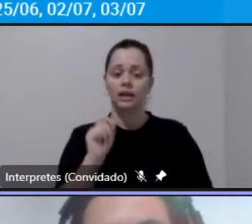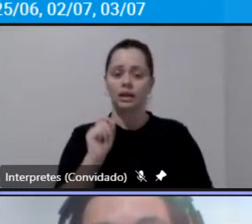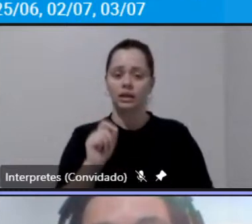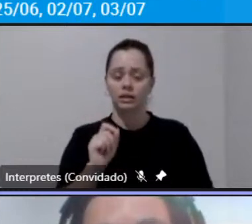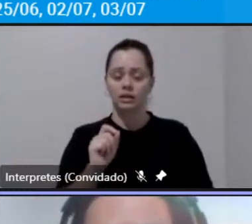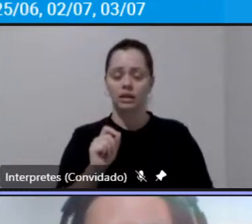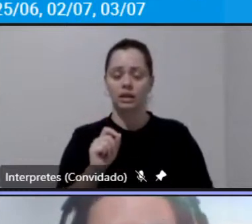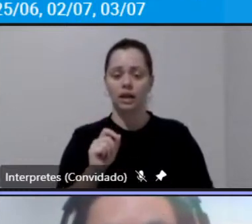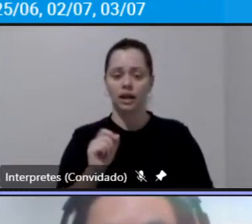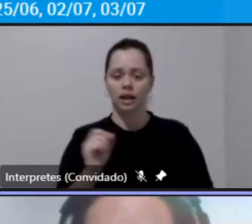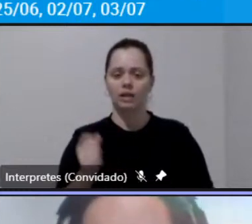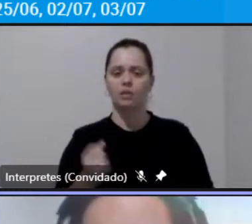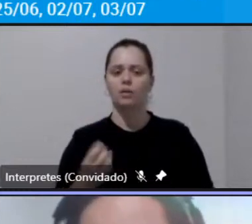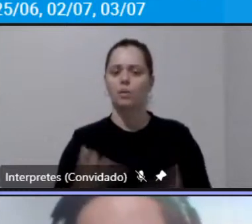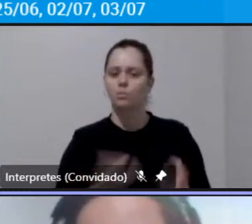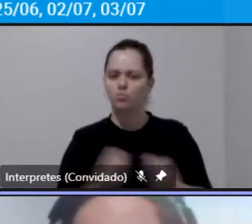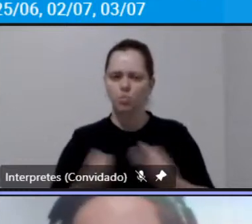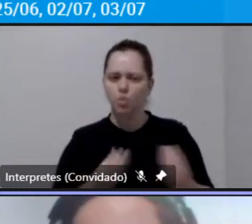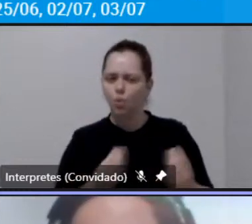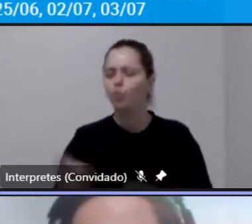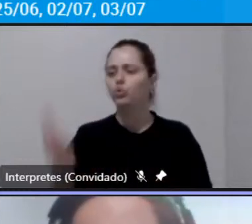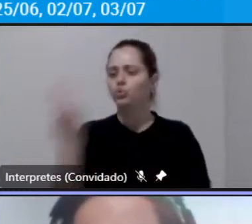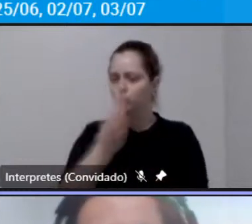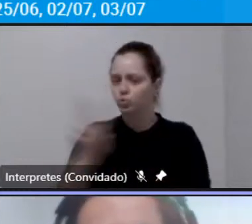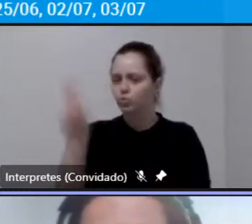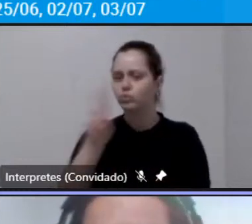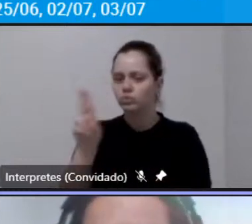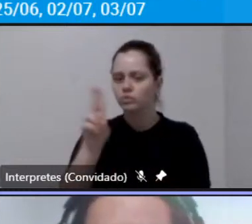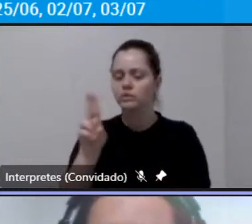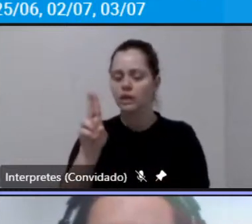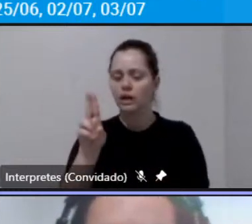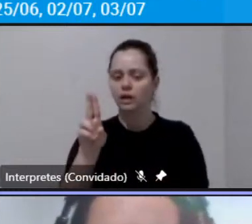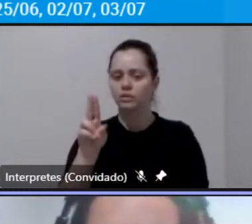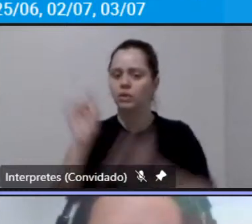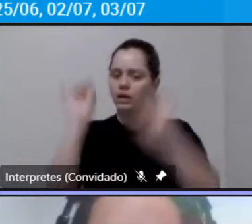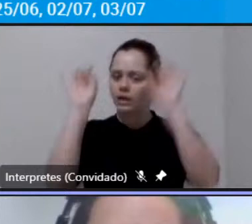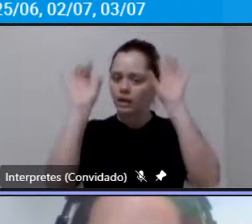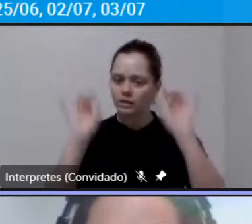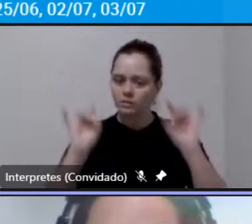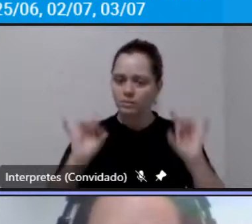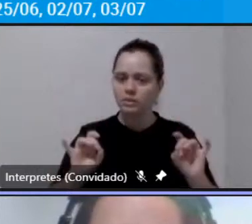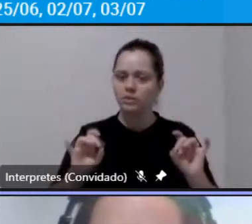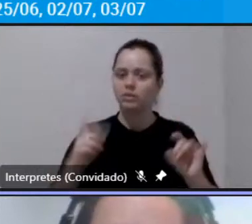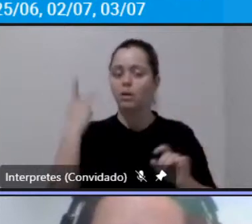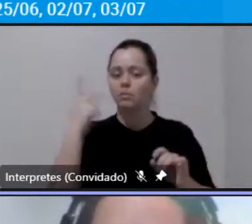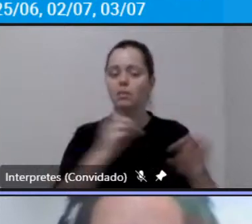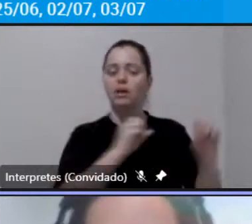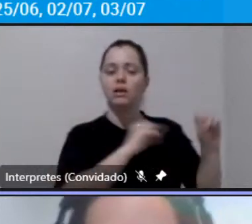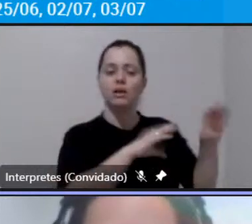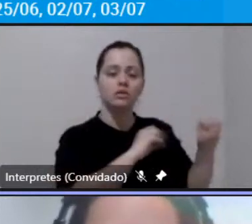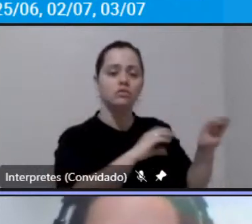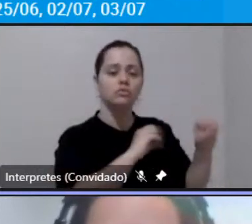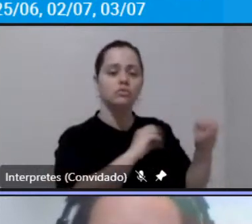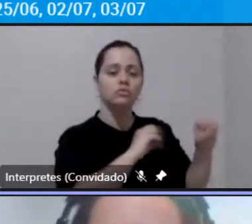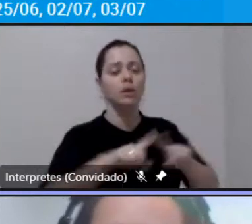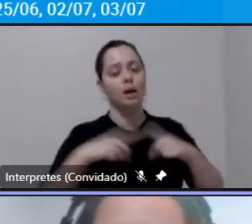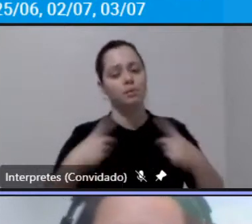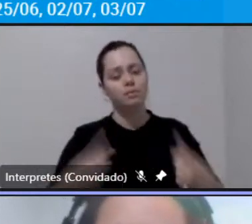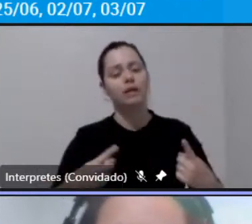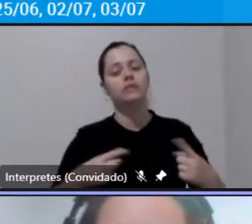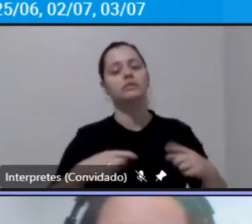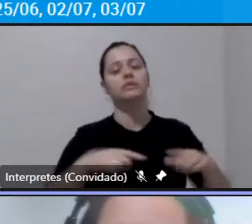bastante utilizado muito utilizado aqui na nossa região especialmente para estudo para trabalho e educação